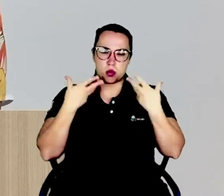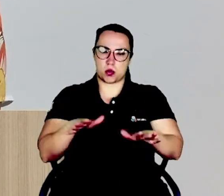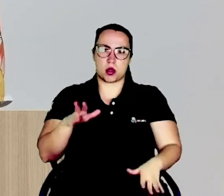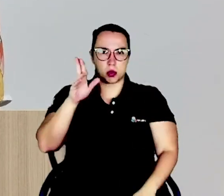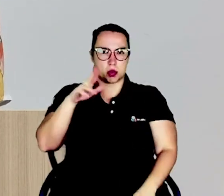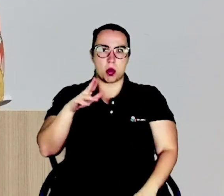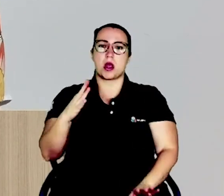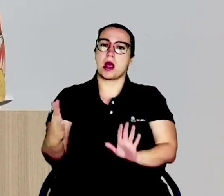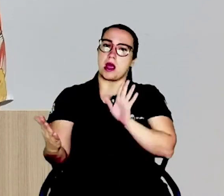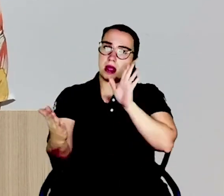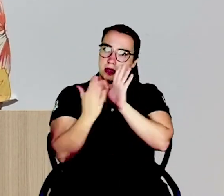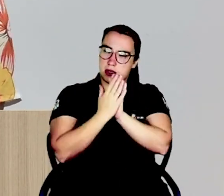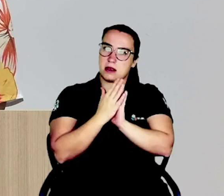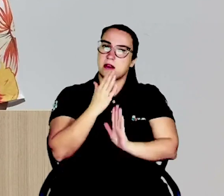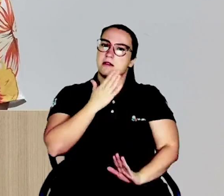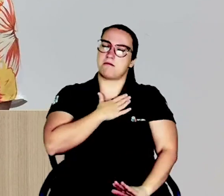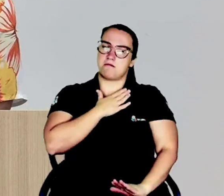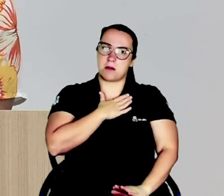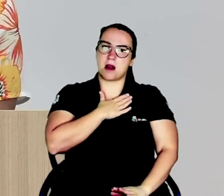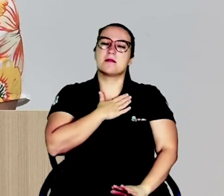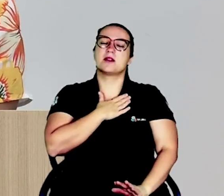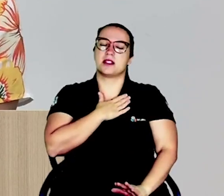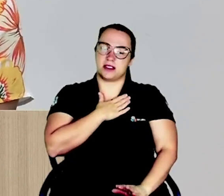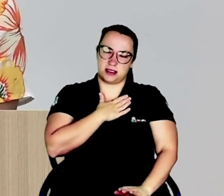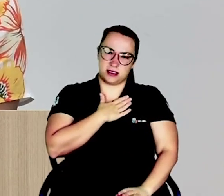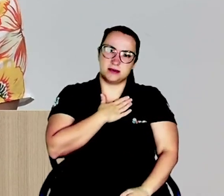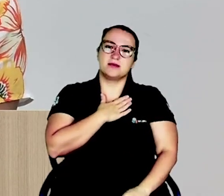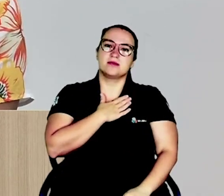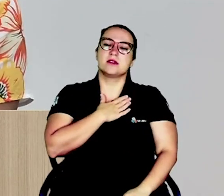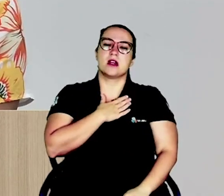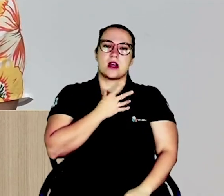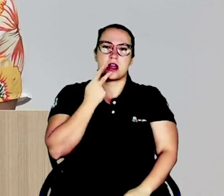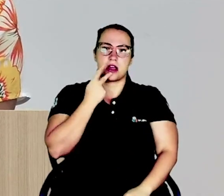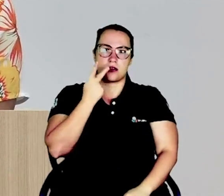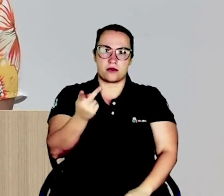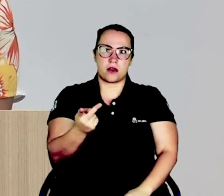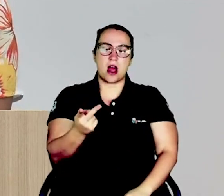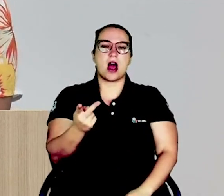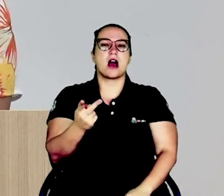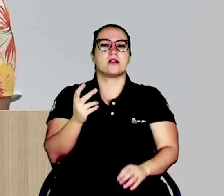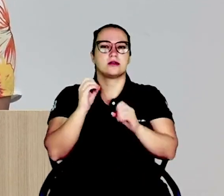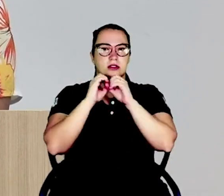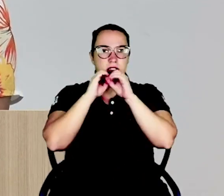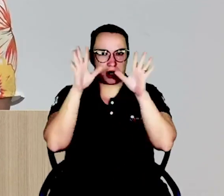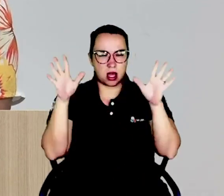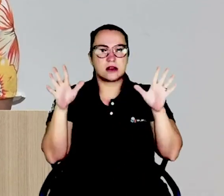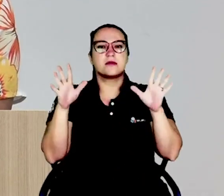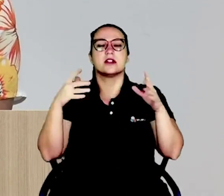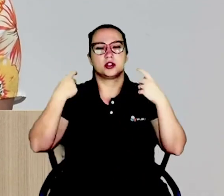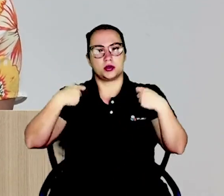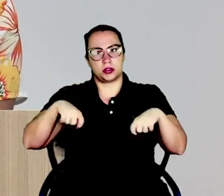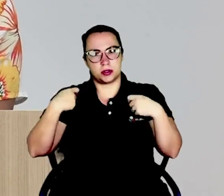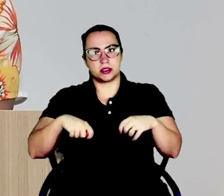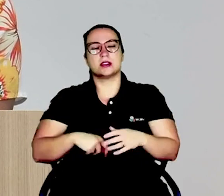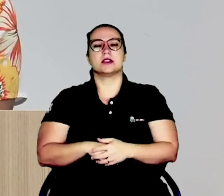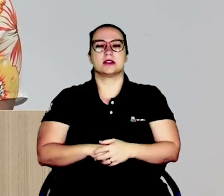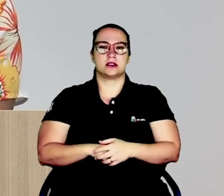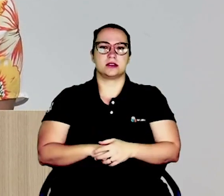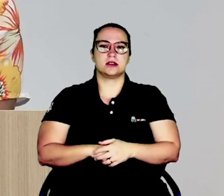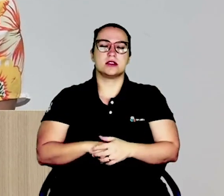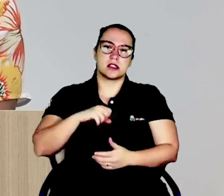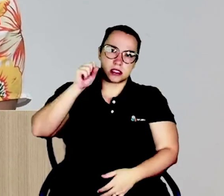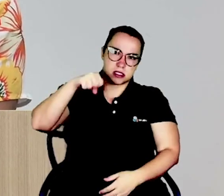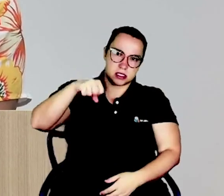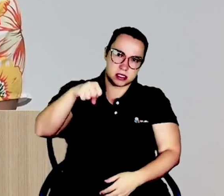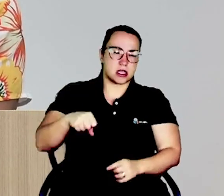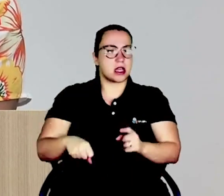mim mesmo dentro dessas redes sociais e eu falo claramente o que ele precisa. Se é sim, é sim.